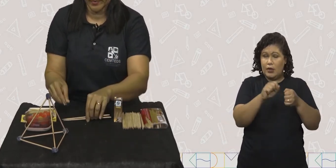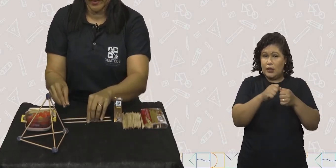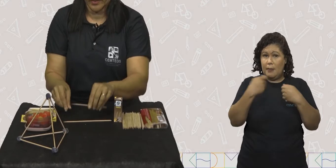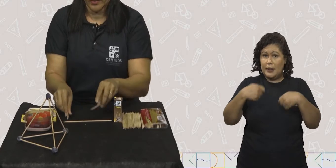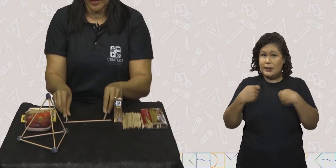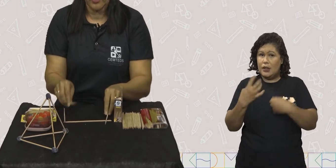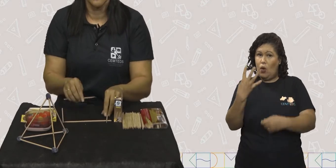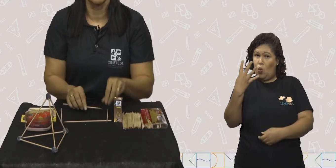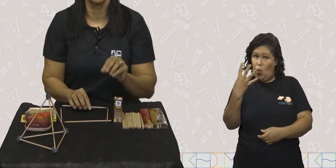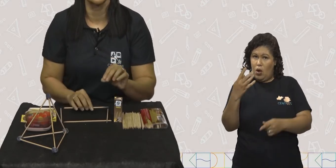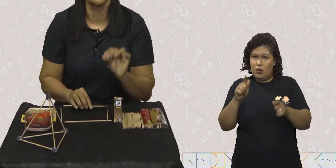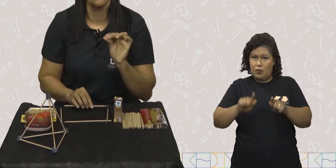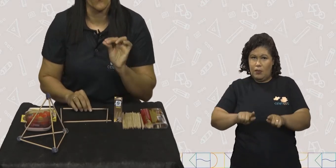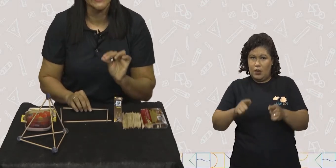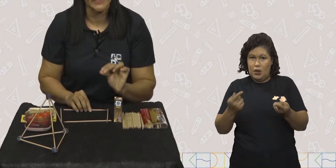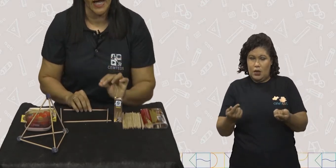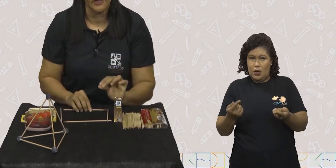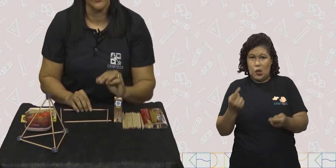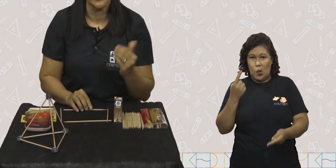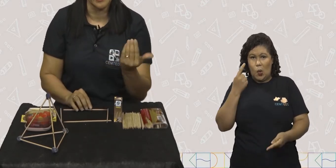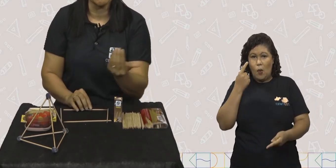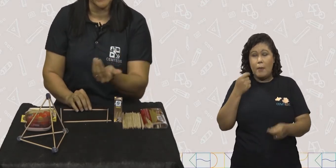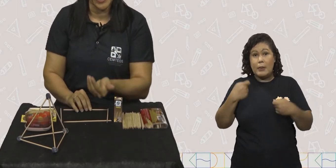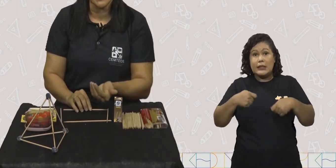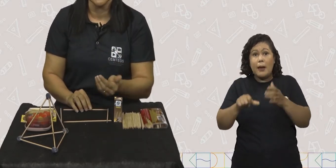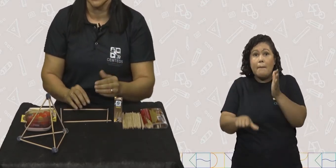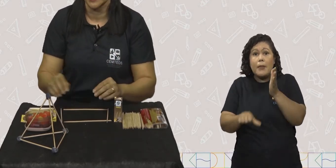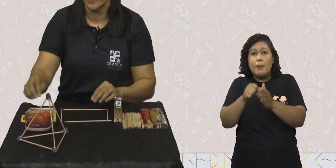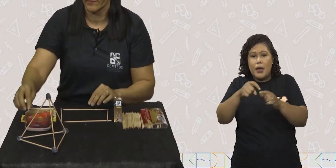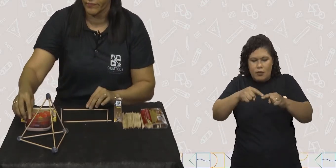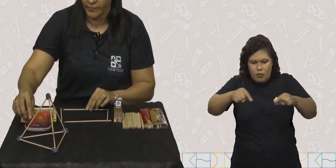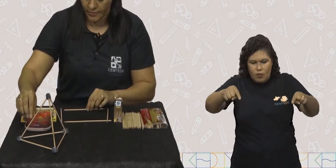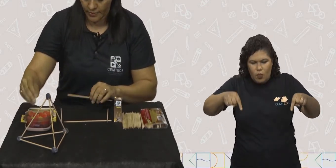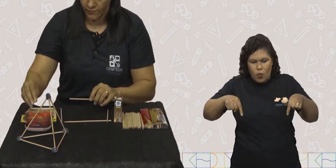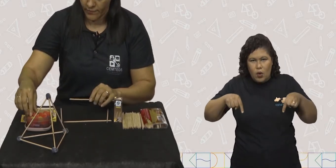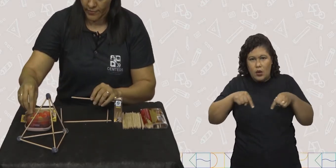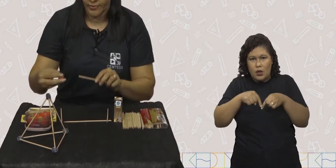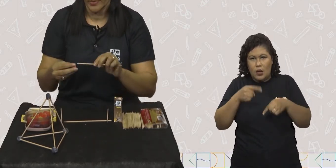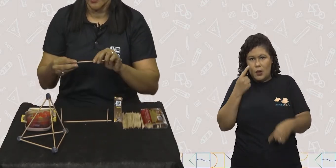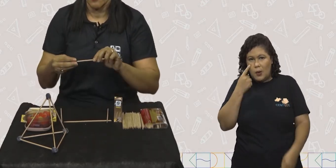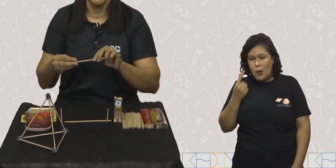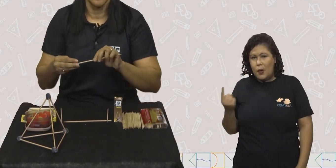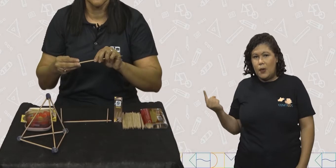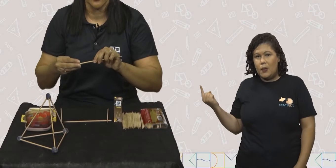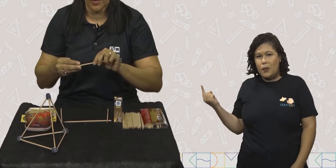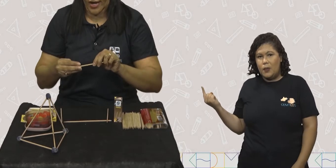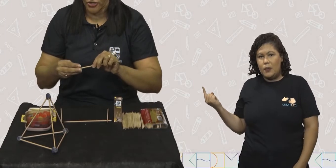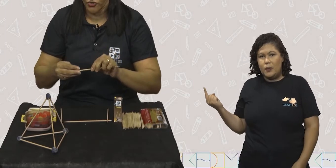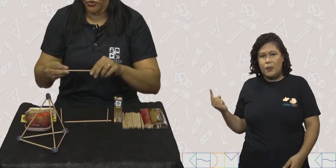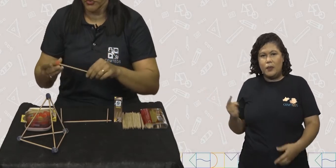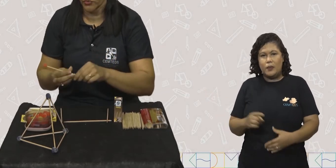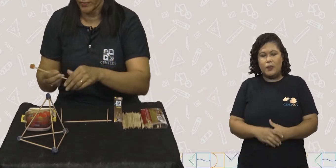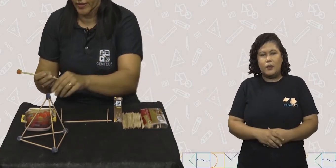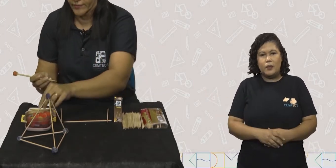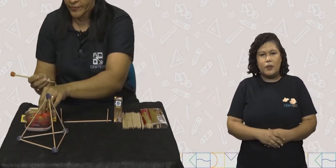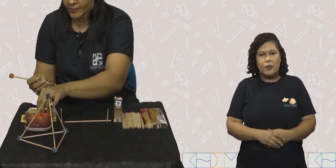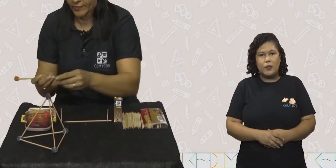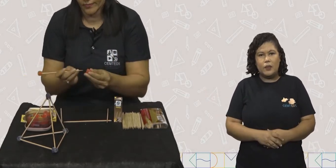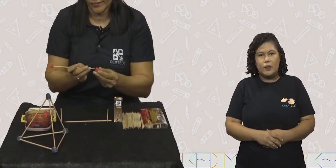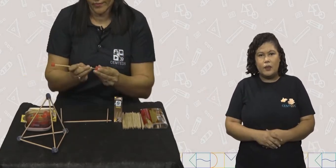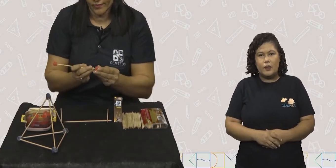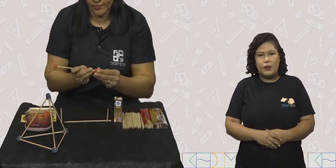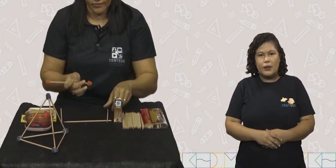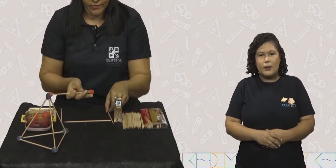e vamos fazer um quadrado que é a base dele. Vamos colocar a jujuba